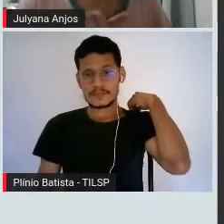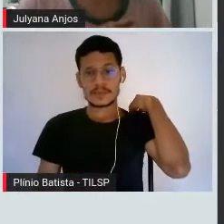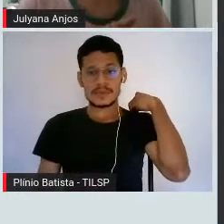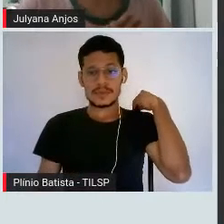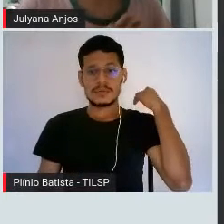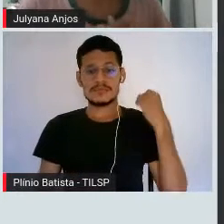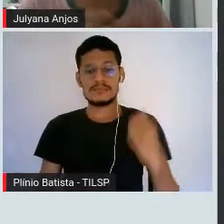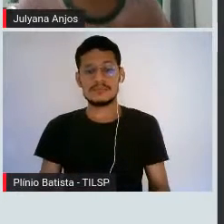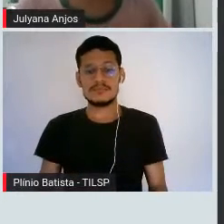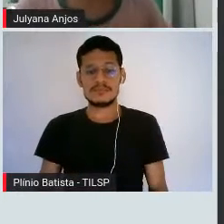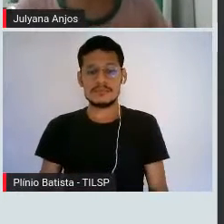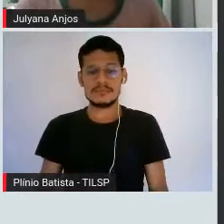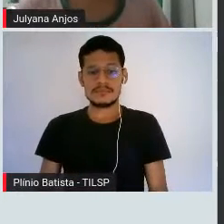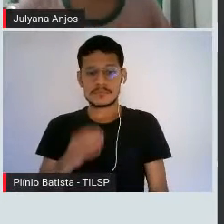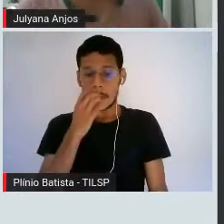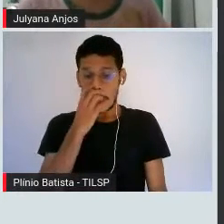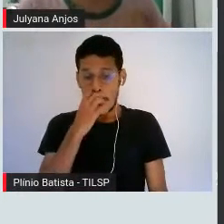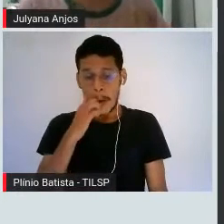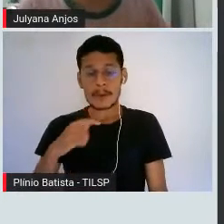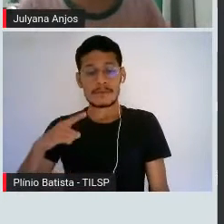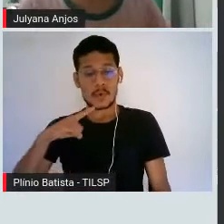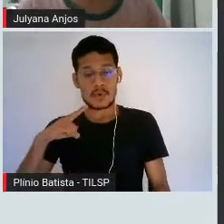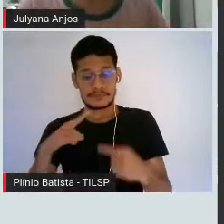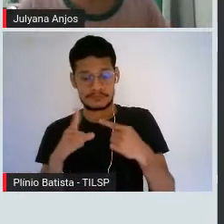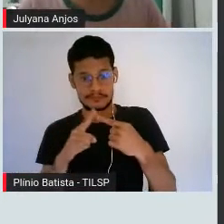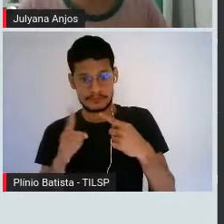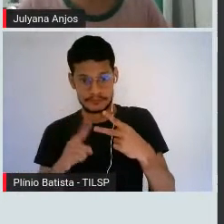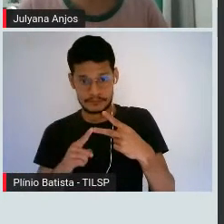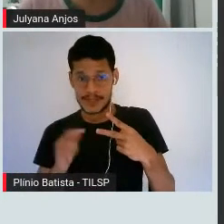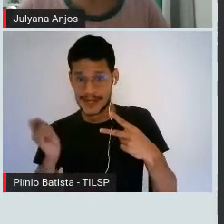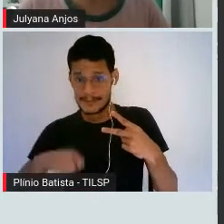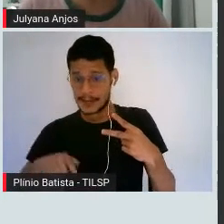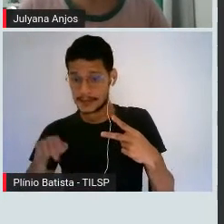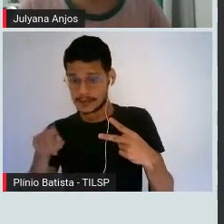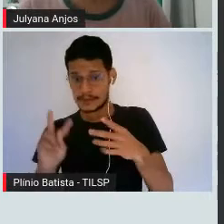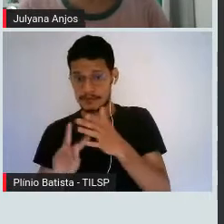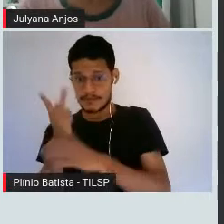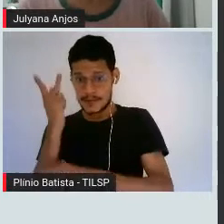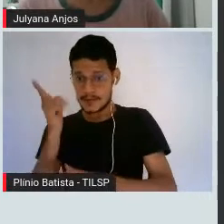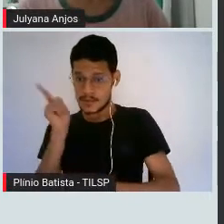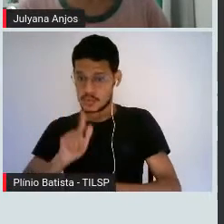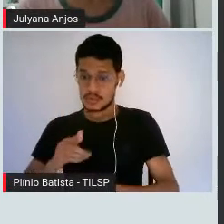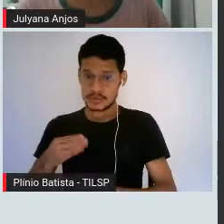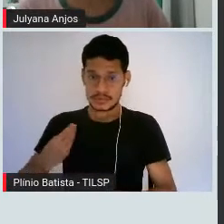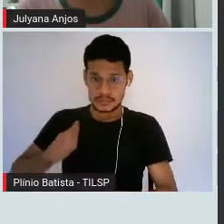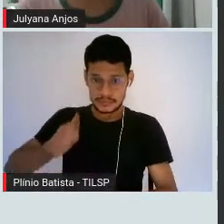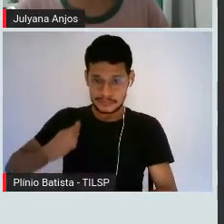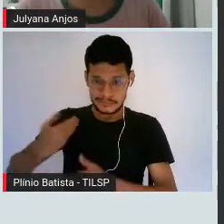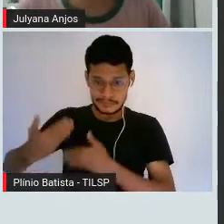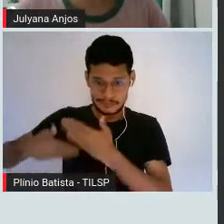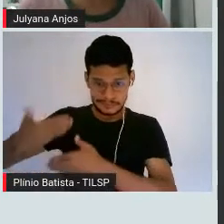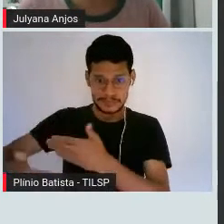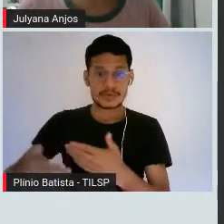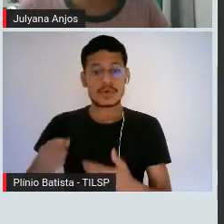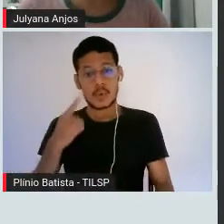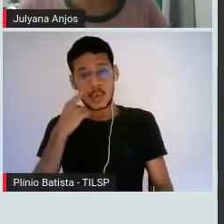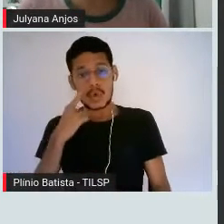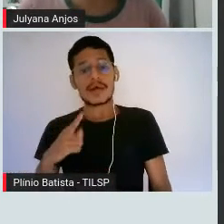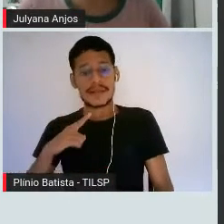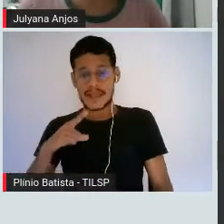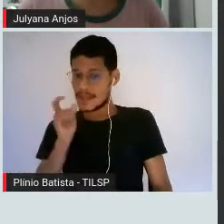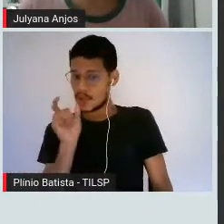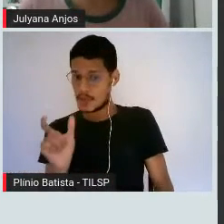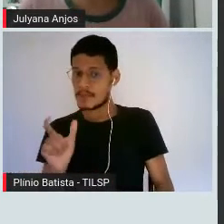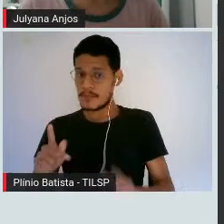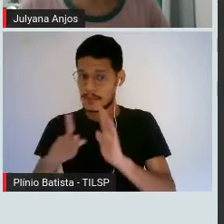destacar duas propriedades que são muito importantes para que as plantas consigam sobreviver, tá? E nesse caso também, a nomenclatura vai